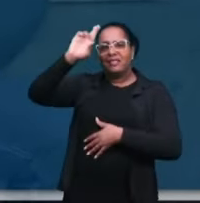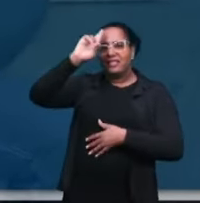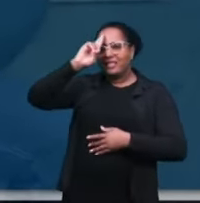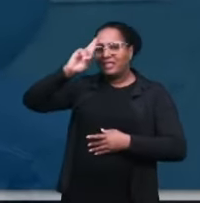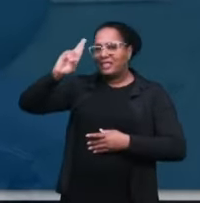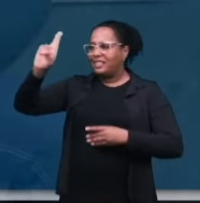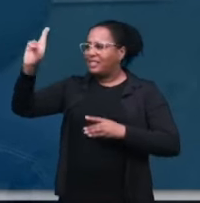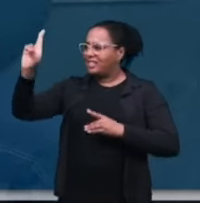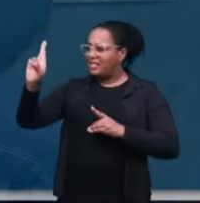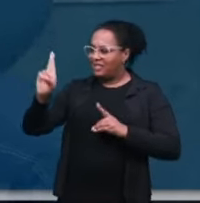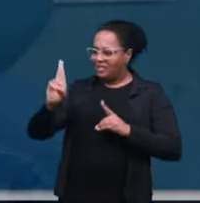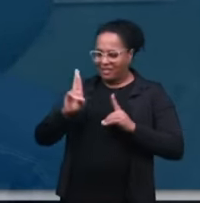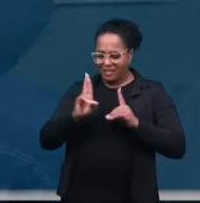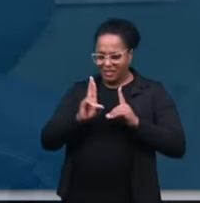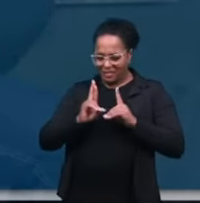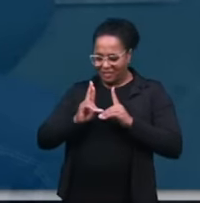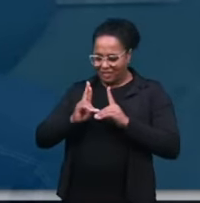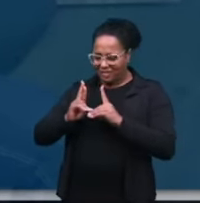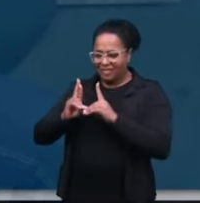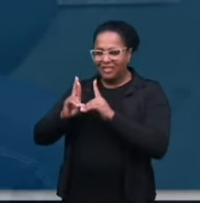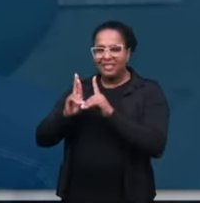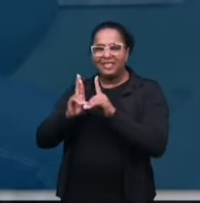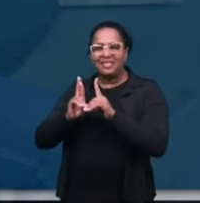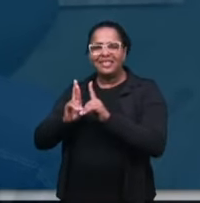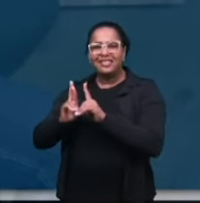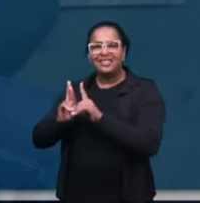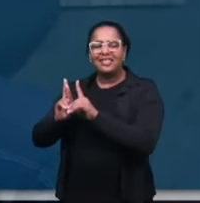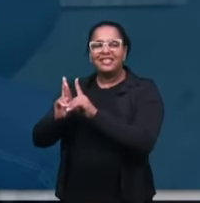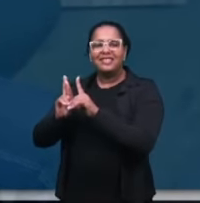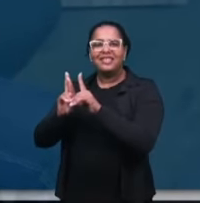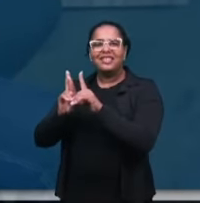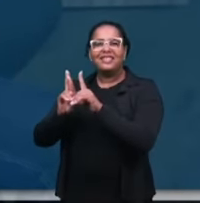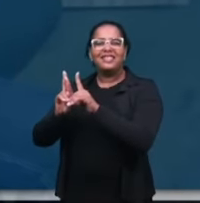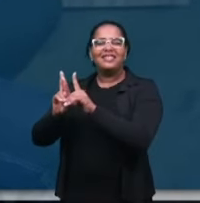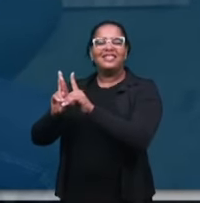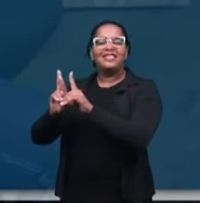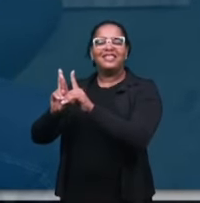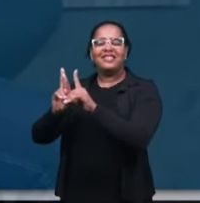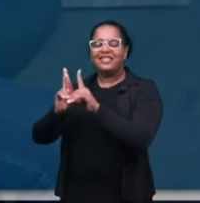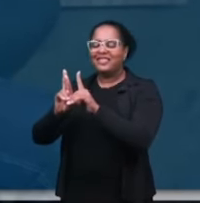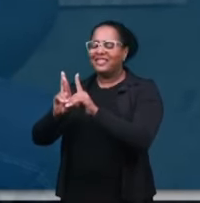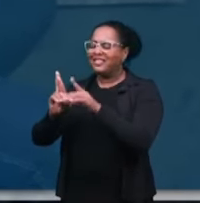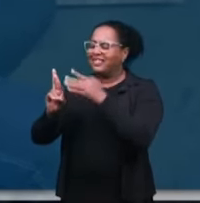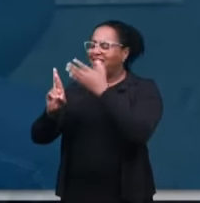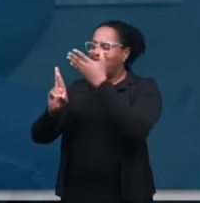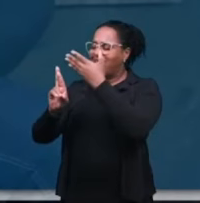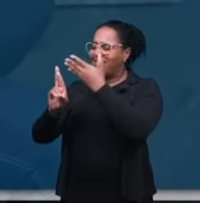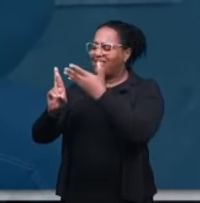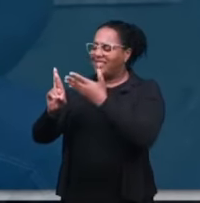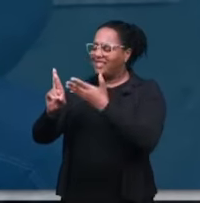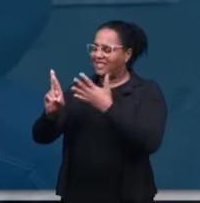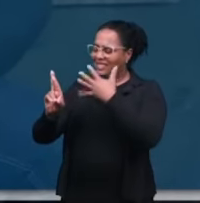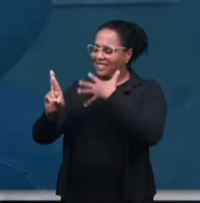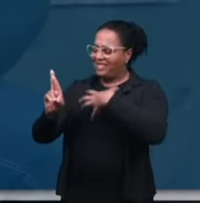Comigo vem ficar Em Ti vou descansar